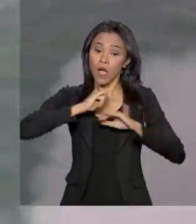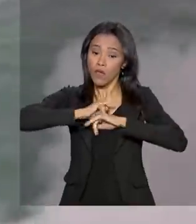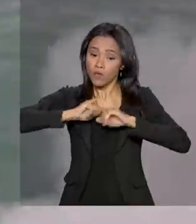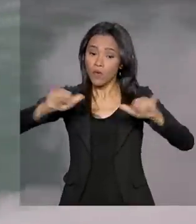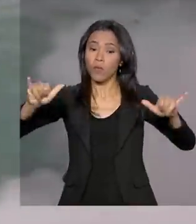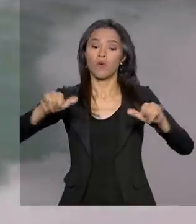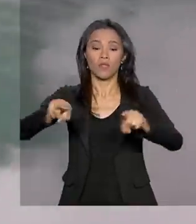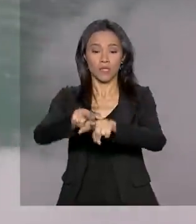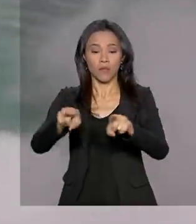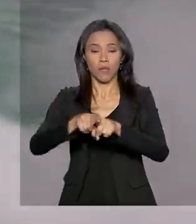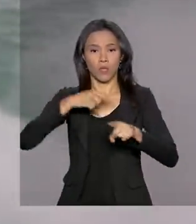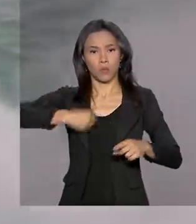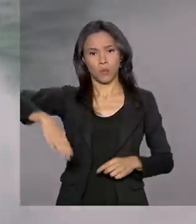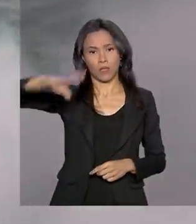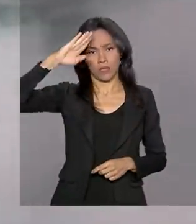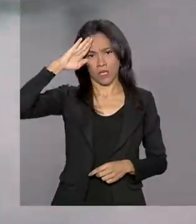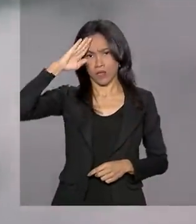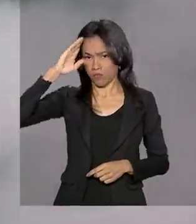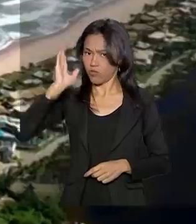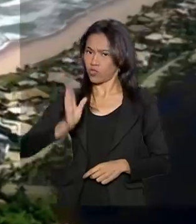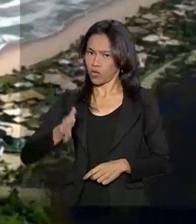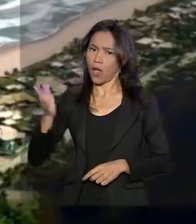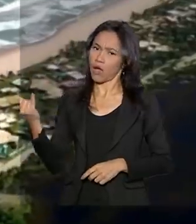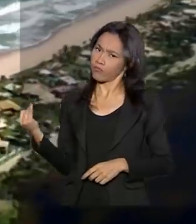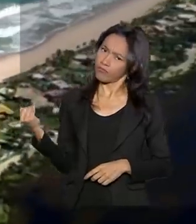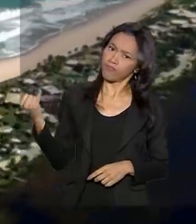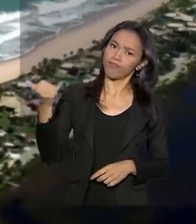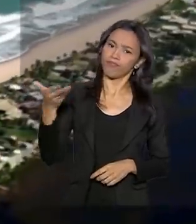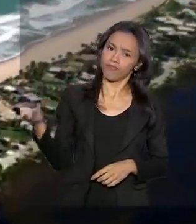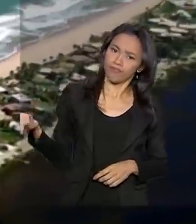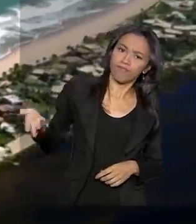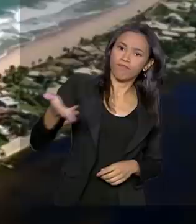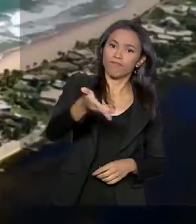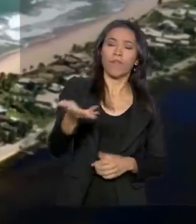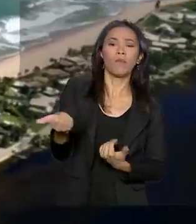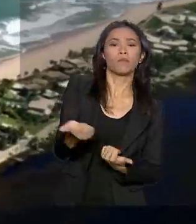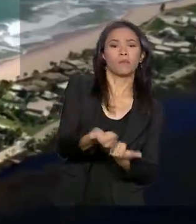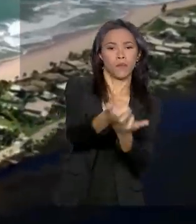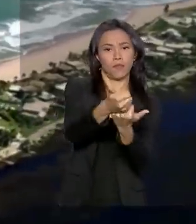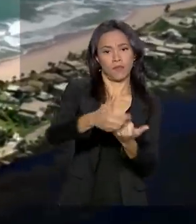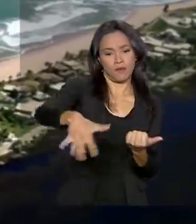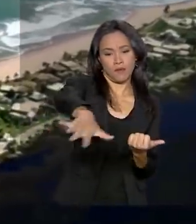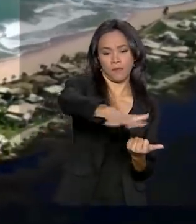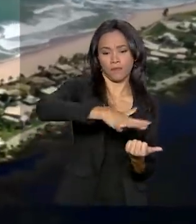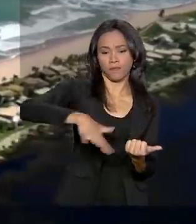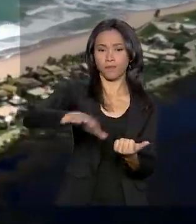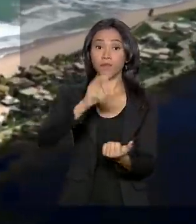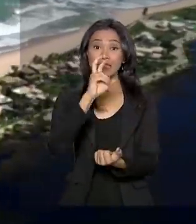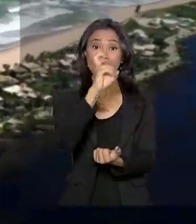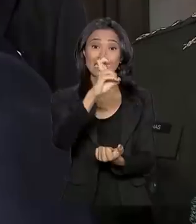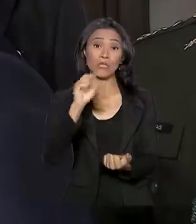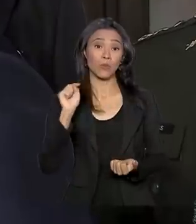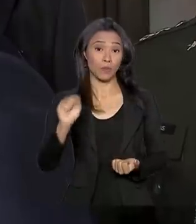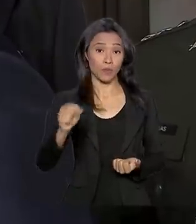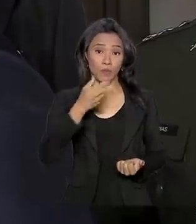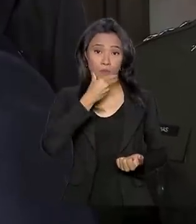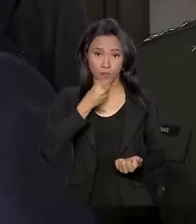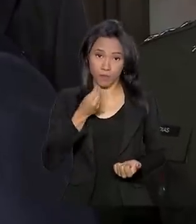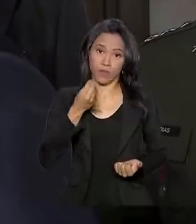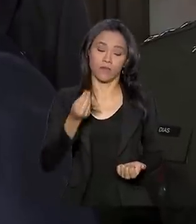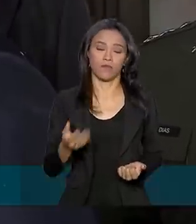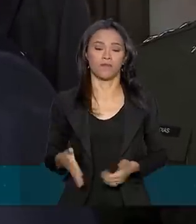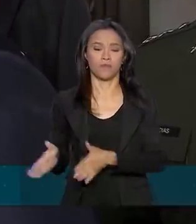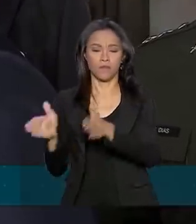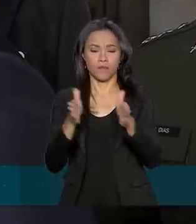Exército também foi autorizado a ajudar nas operações, com cerca de 5 mil homens. Está todo mundo